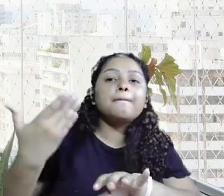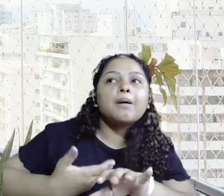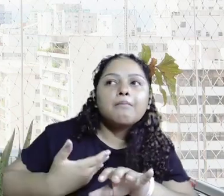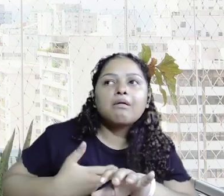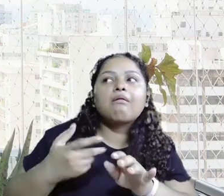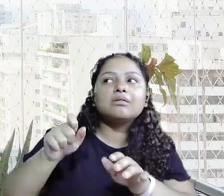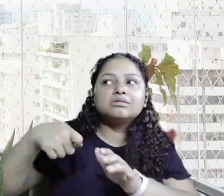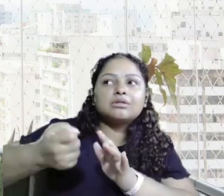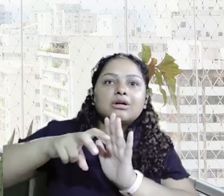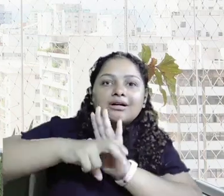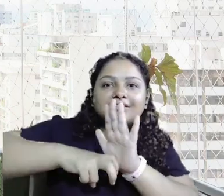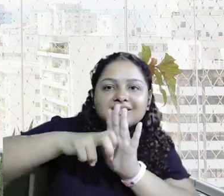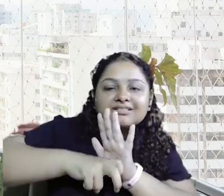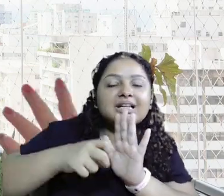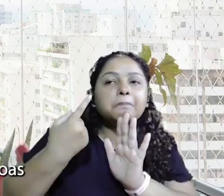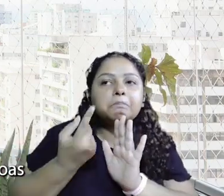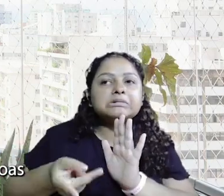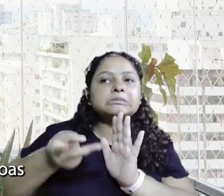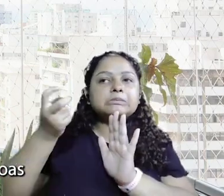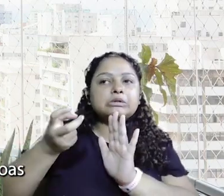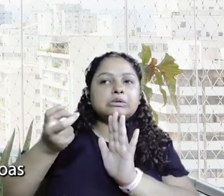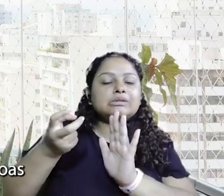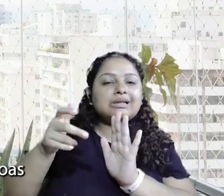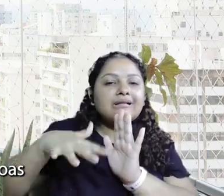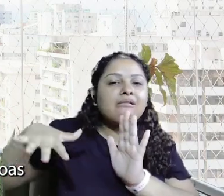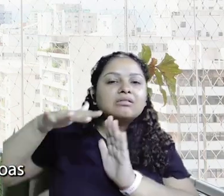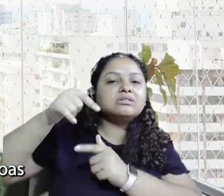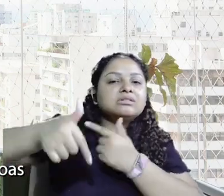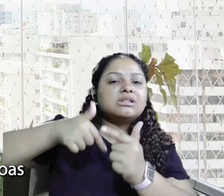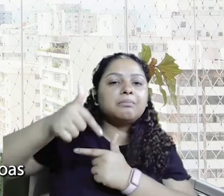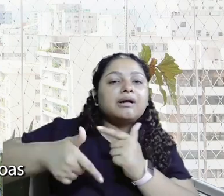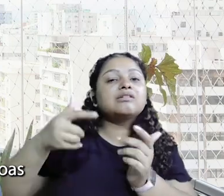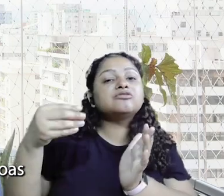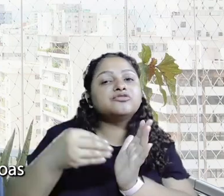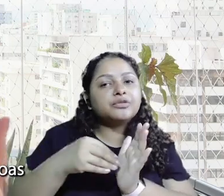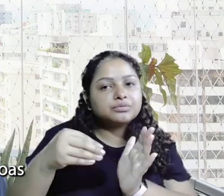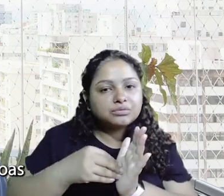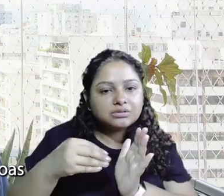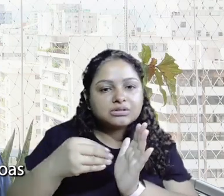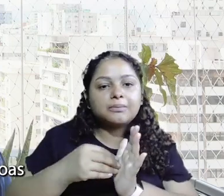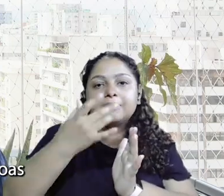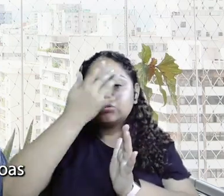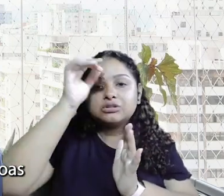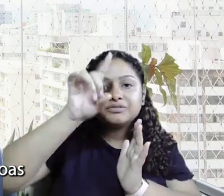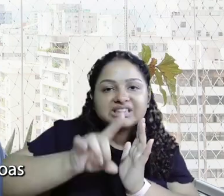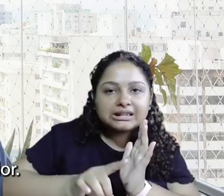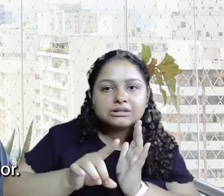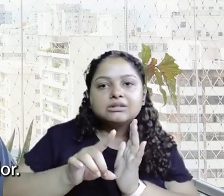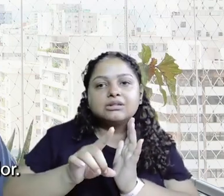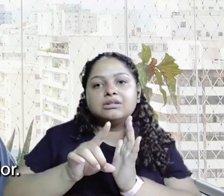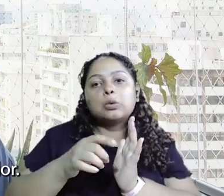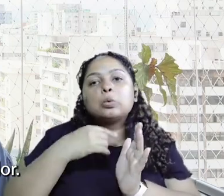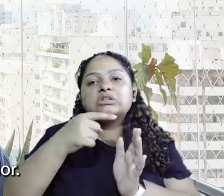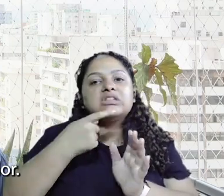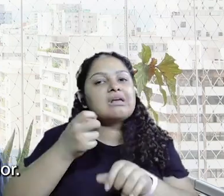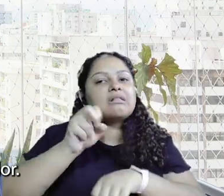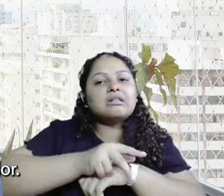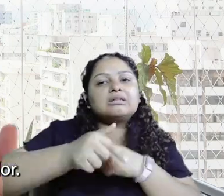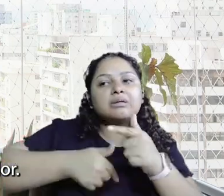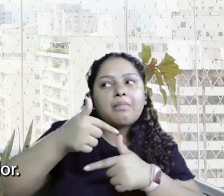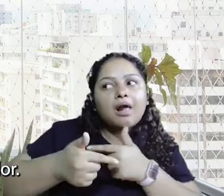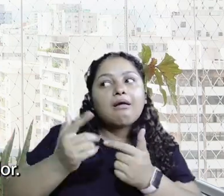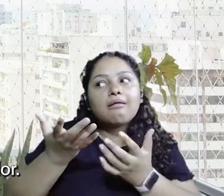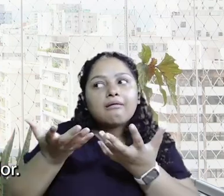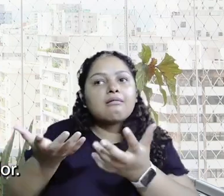melhor amiga que era cadeirante, que percebeu que o mercado de trabalho tava com a dor da contratação de pessoas com deficiência,